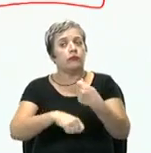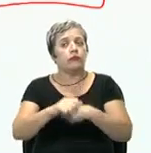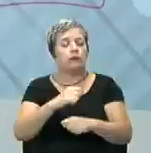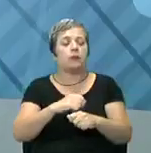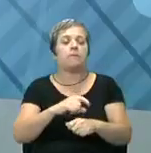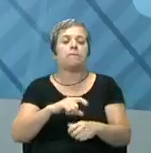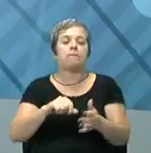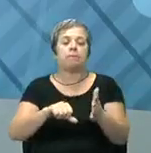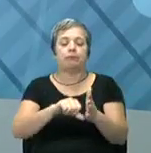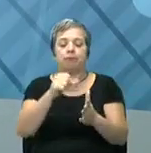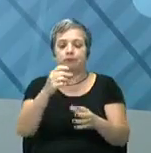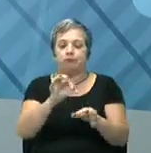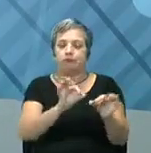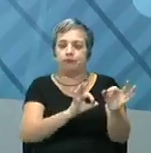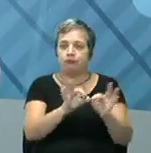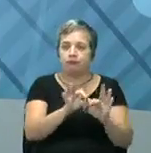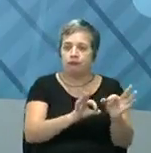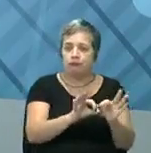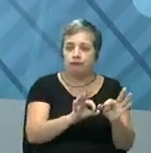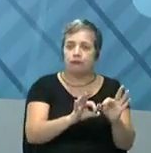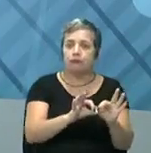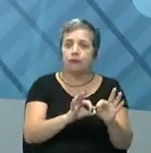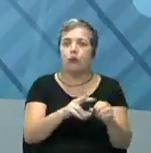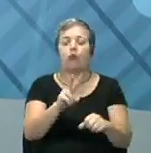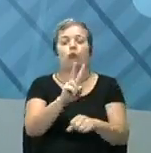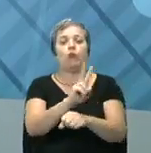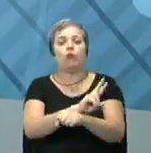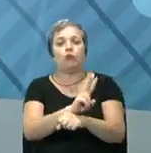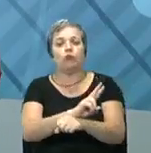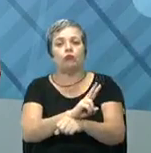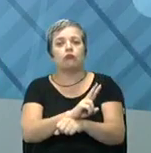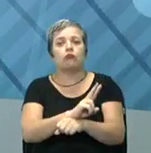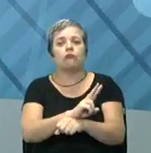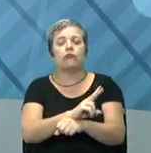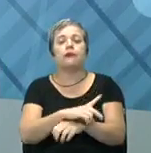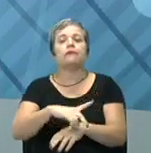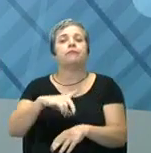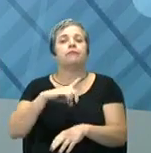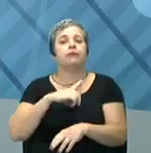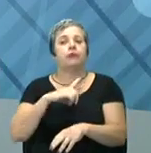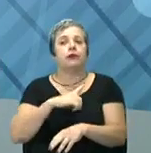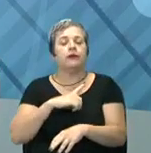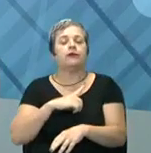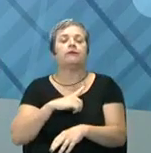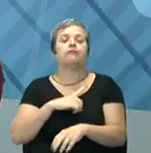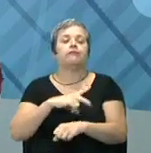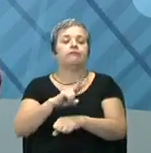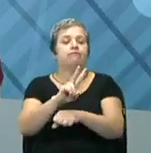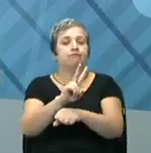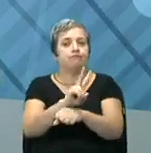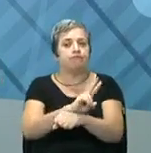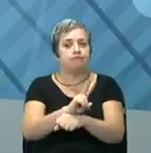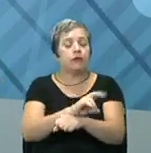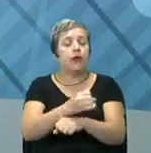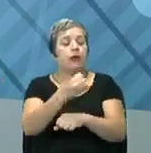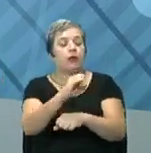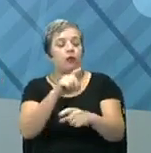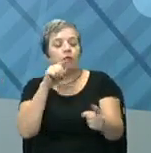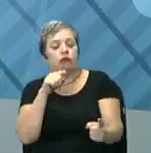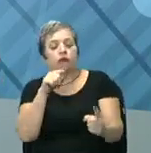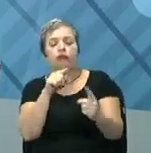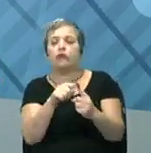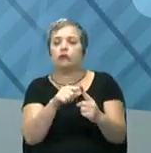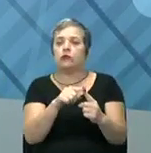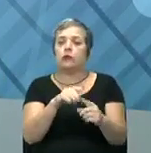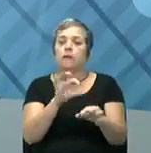planejamento, organização, o controle, execução e eu tenho que fazer o controle. Eu tenho que ver se aquelas metas que eu